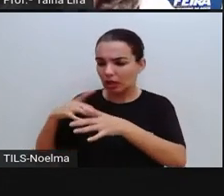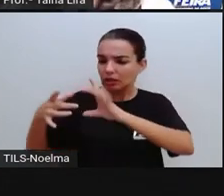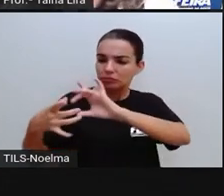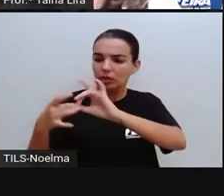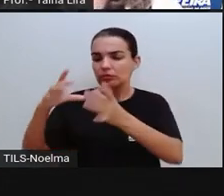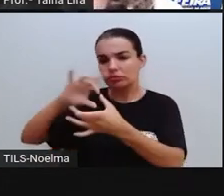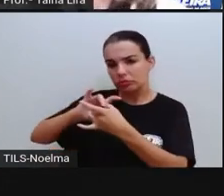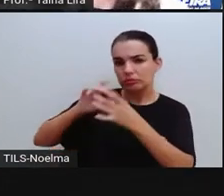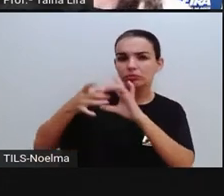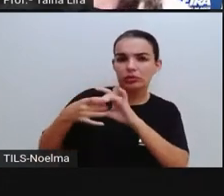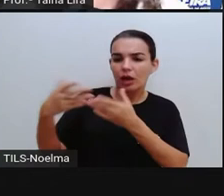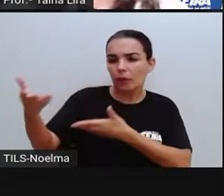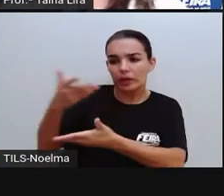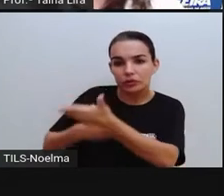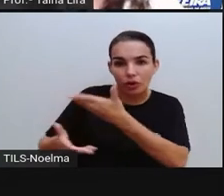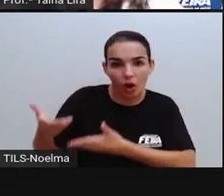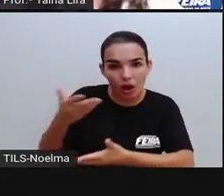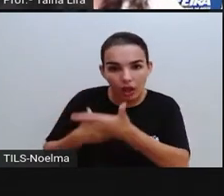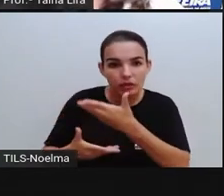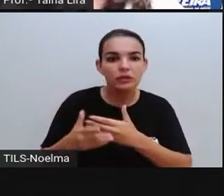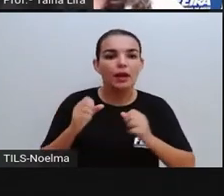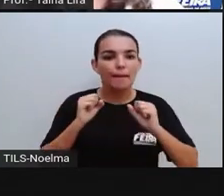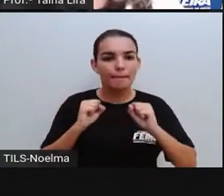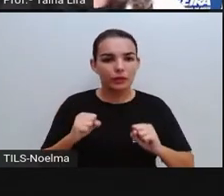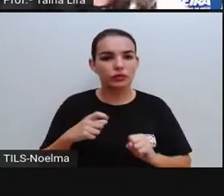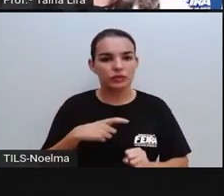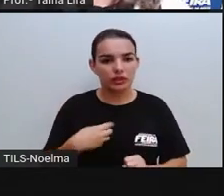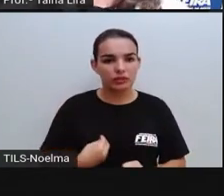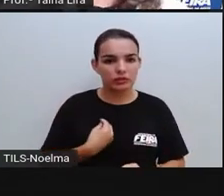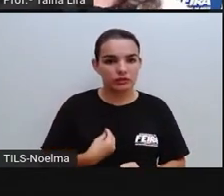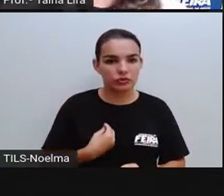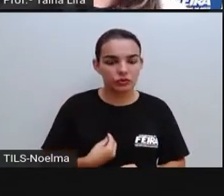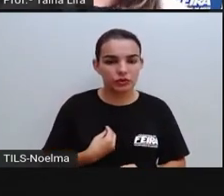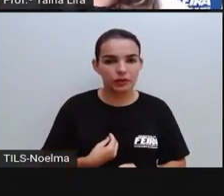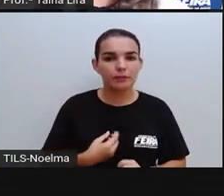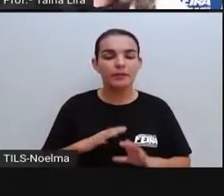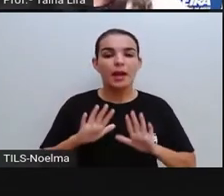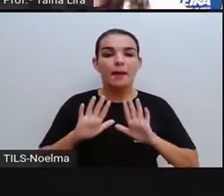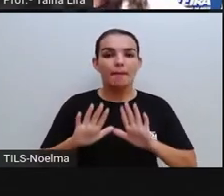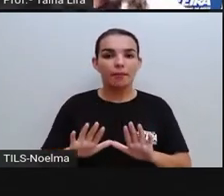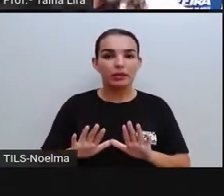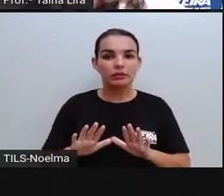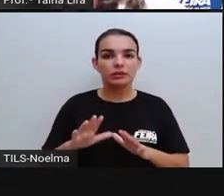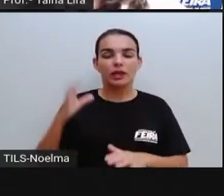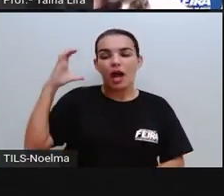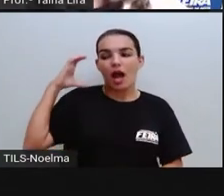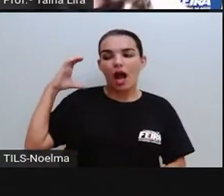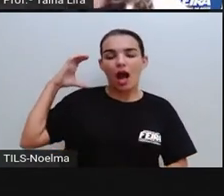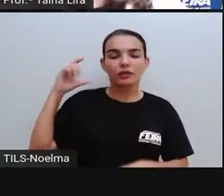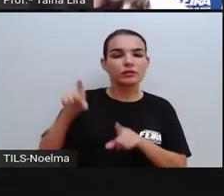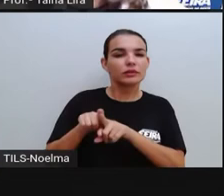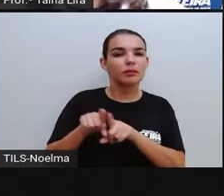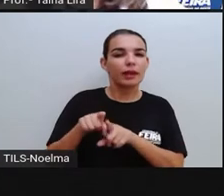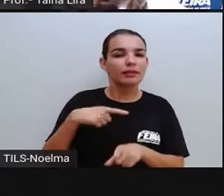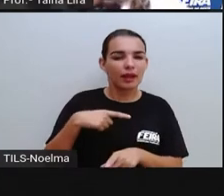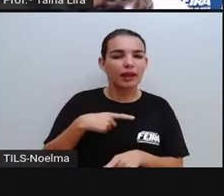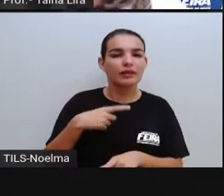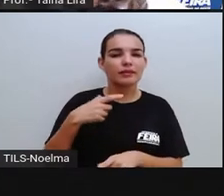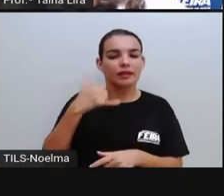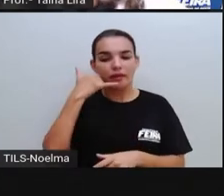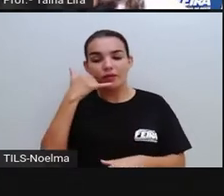também, né? A conta no Twitter, na rádio também tem gente que telefona. Mas aqui,